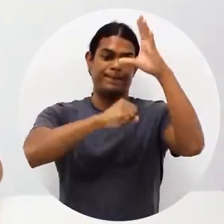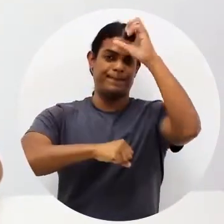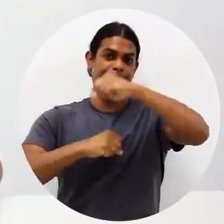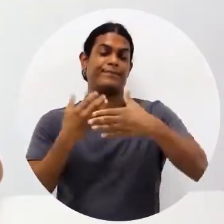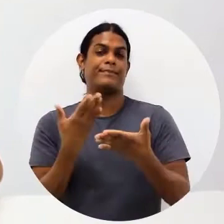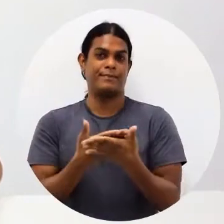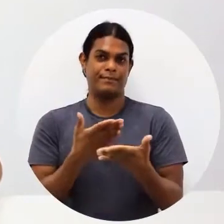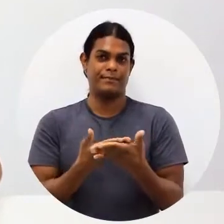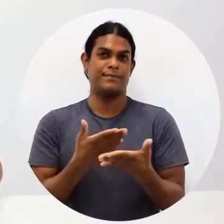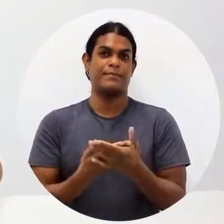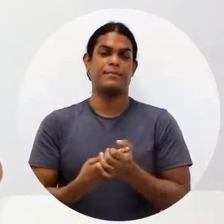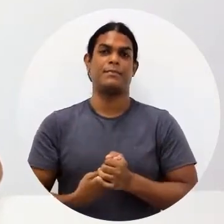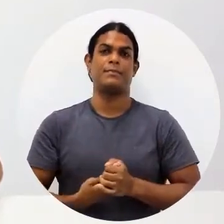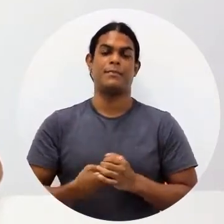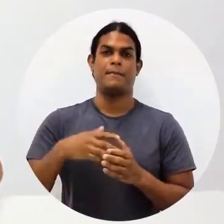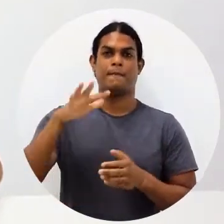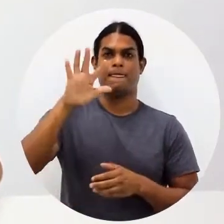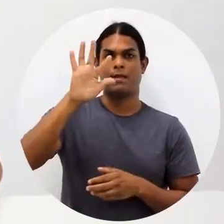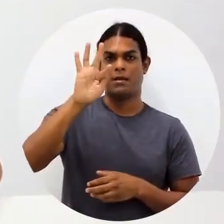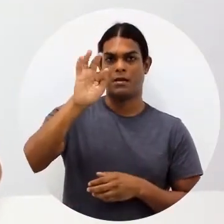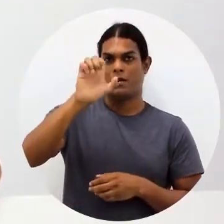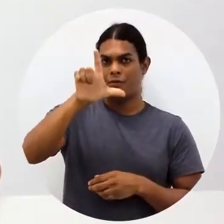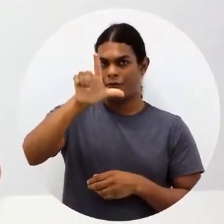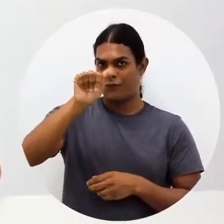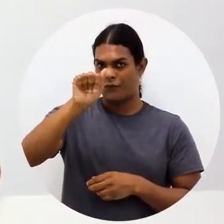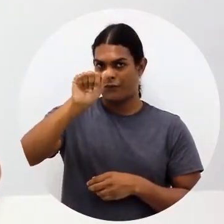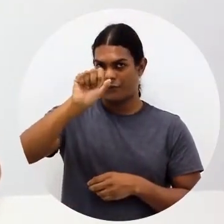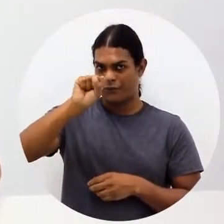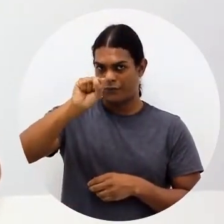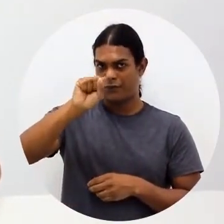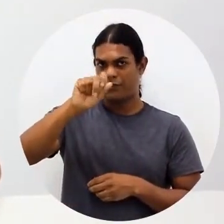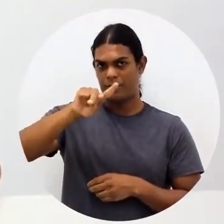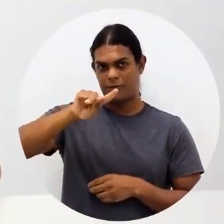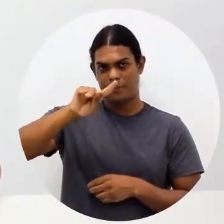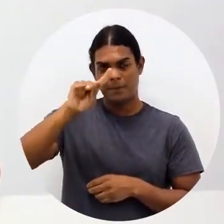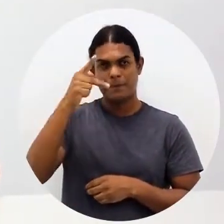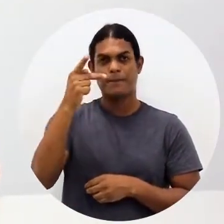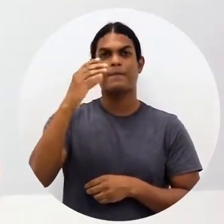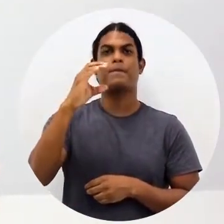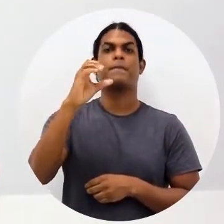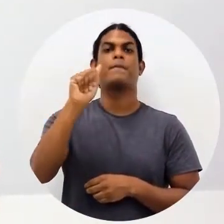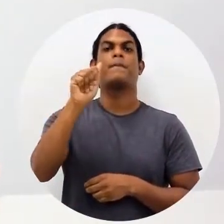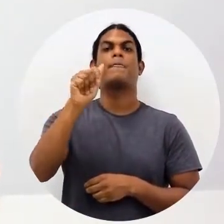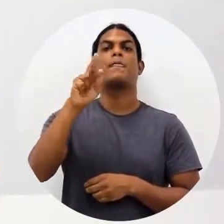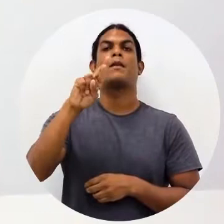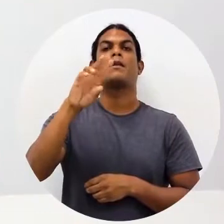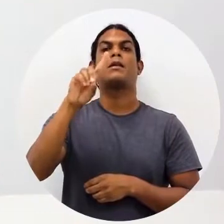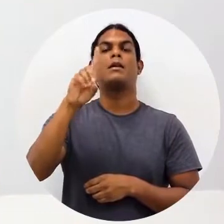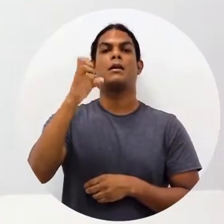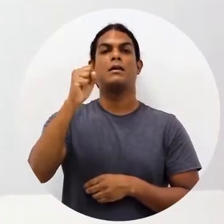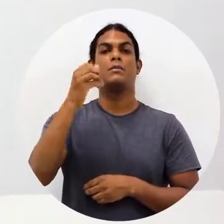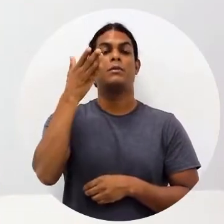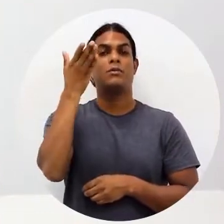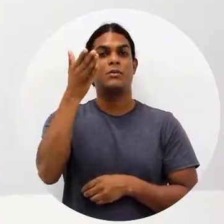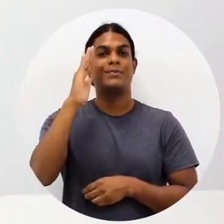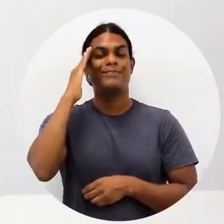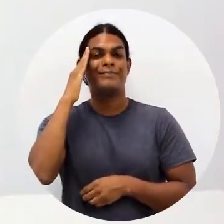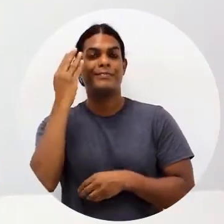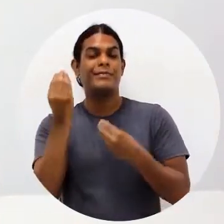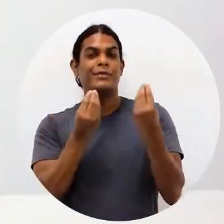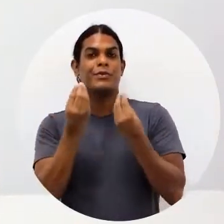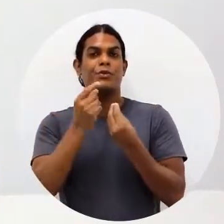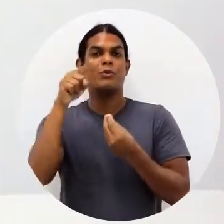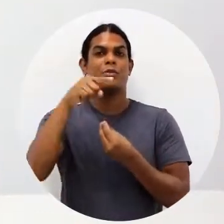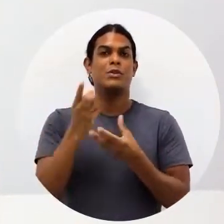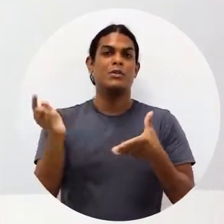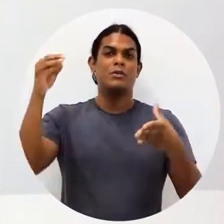flashcards no modelo analógico ainda, só para fazer vocês pensarem de como é que isso aqui foi parar lá dentro do mundo digital.